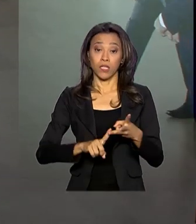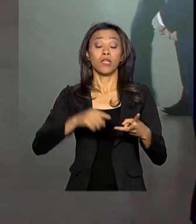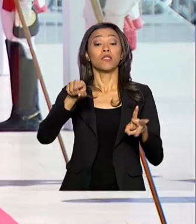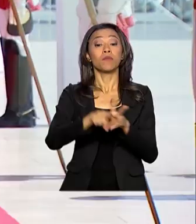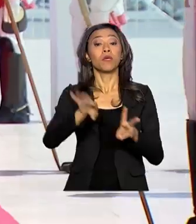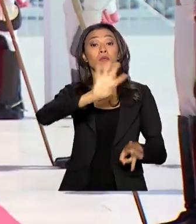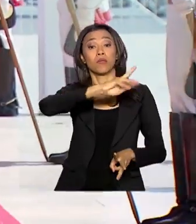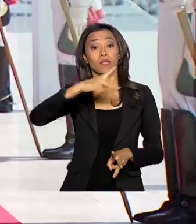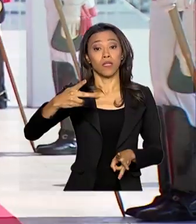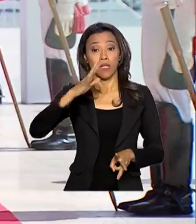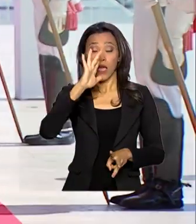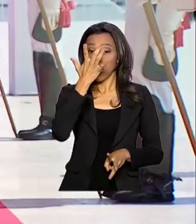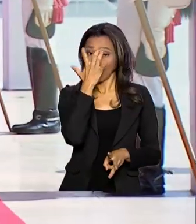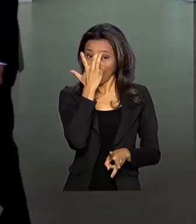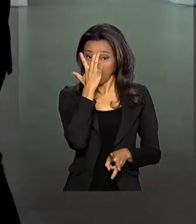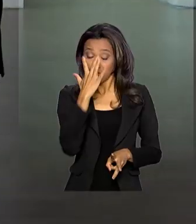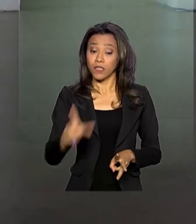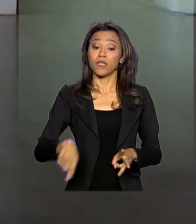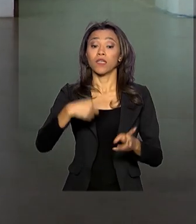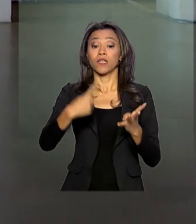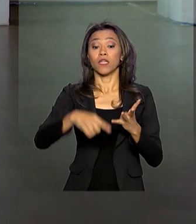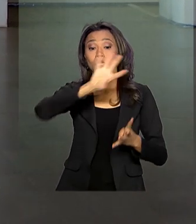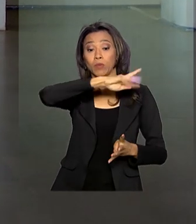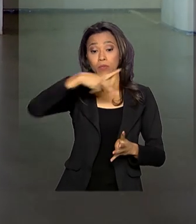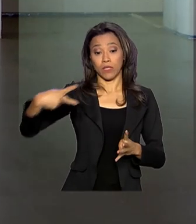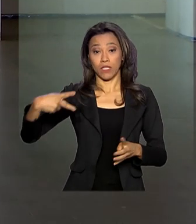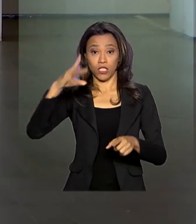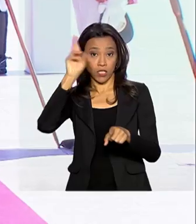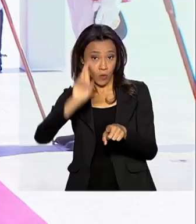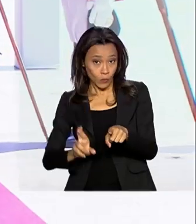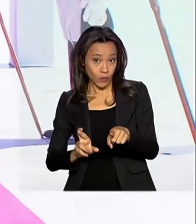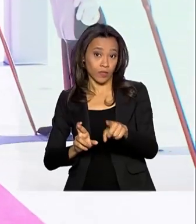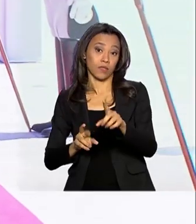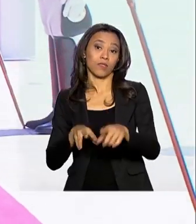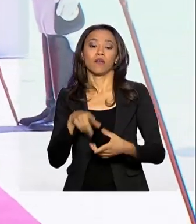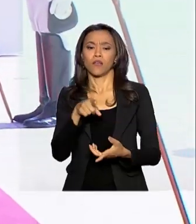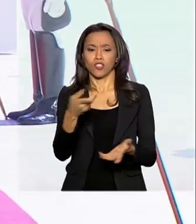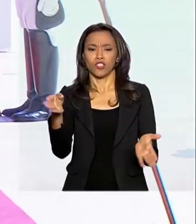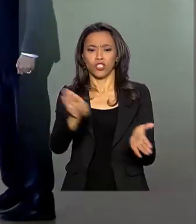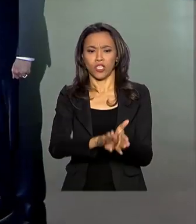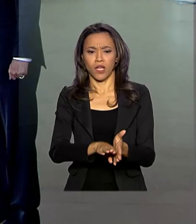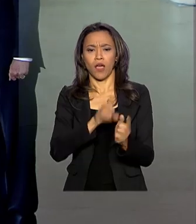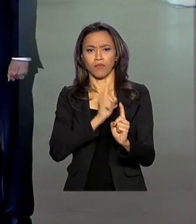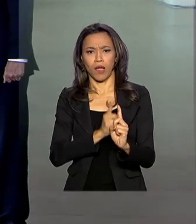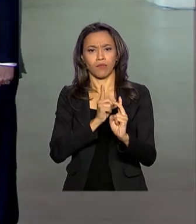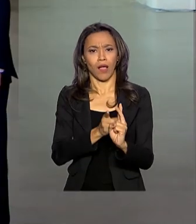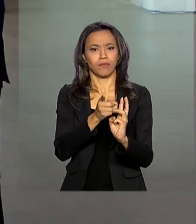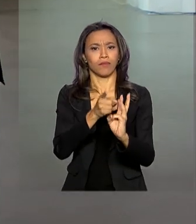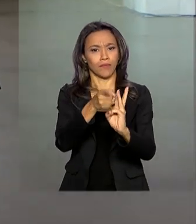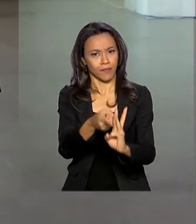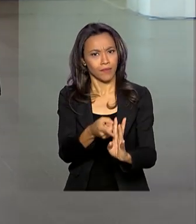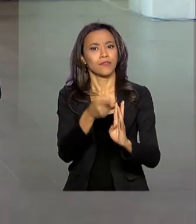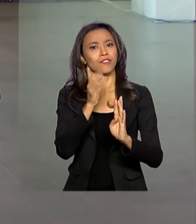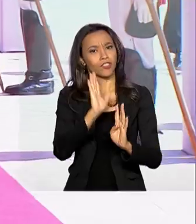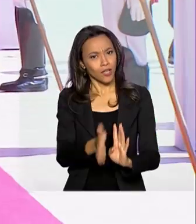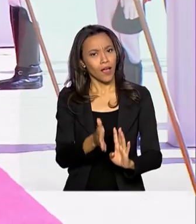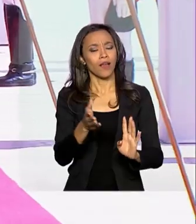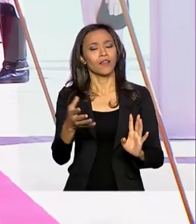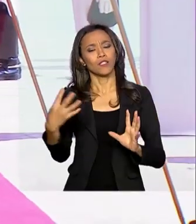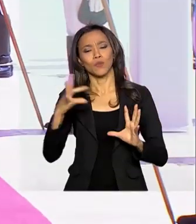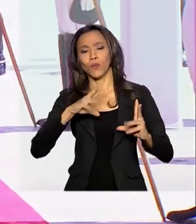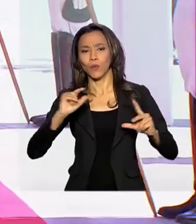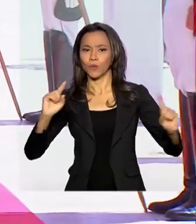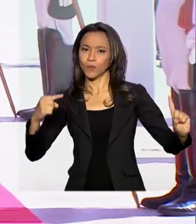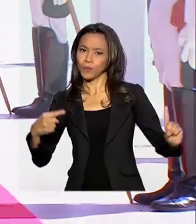Narendra Modi, e o presidente da Rússia, Vladimir Putin. Eles chegaram nesta ordem que eu falei e todos foram recebidos pelo